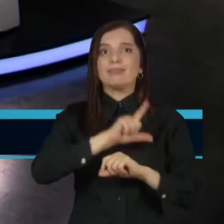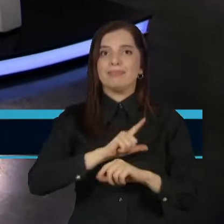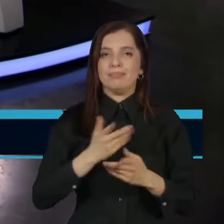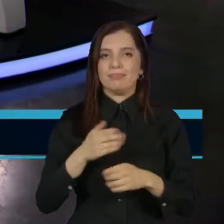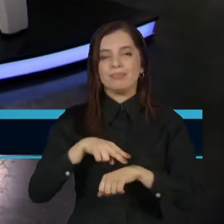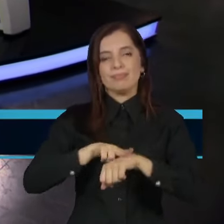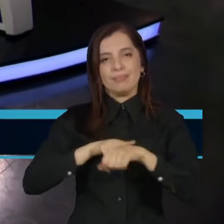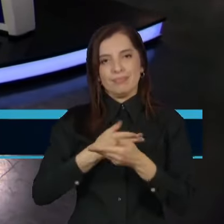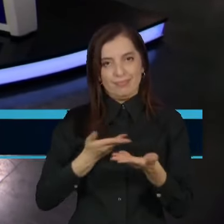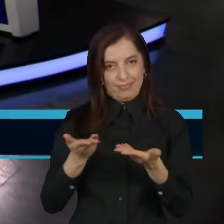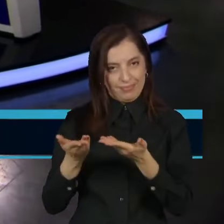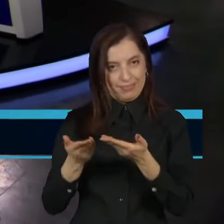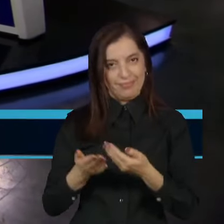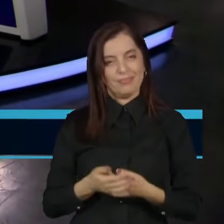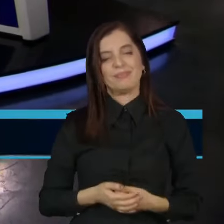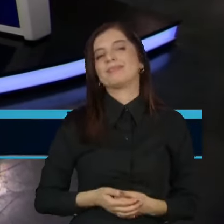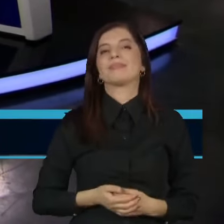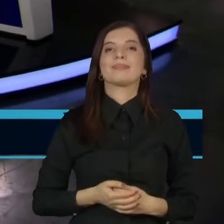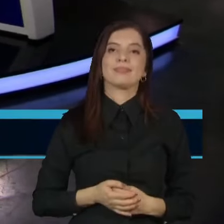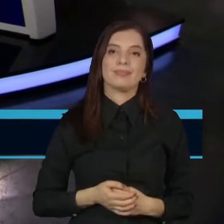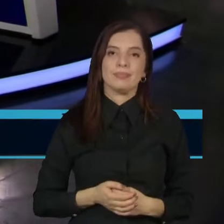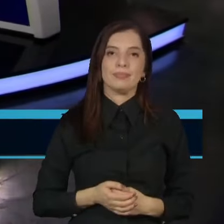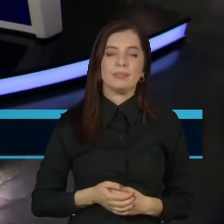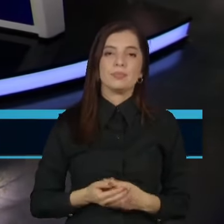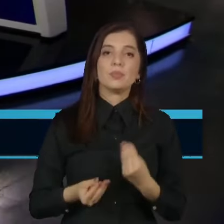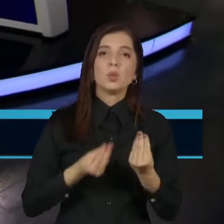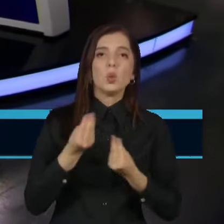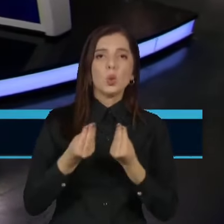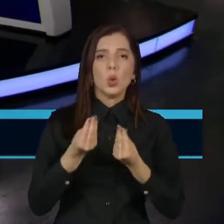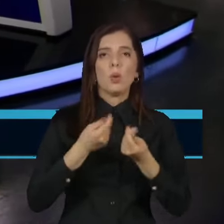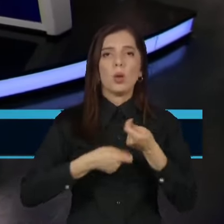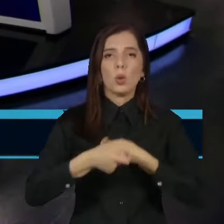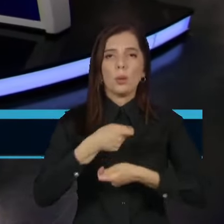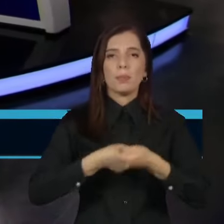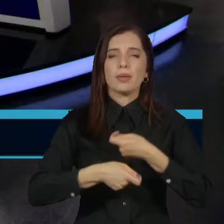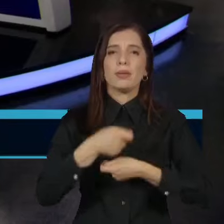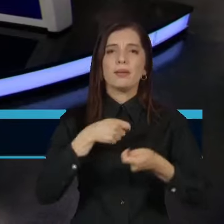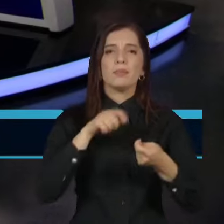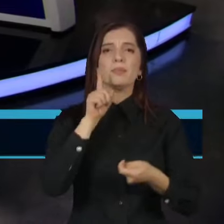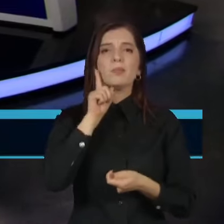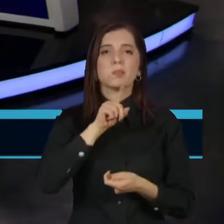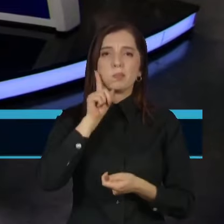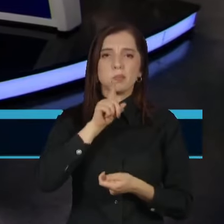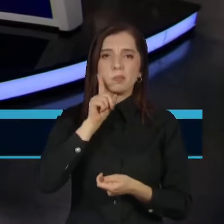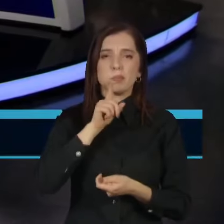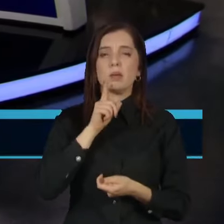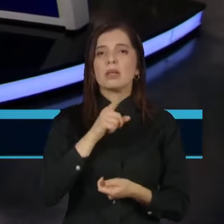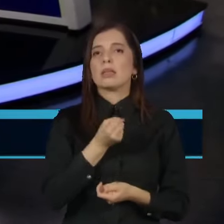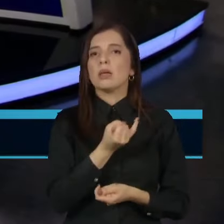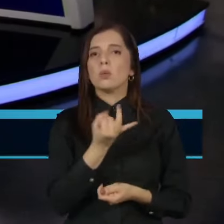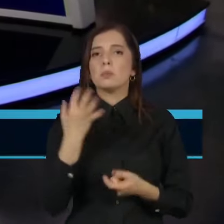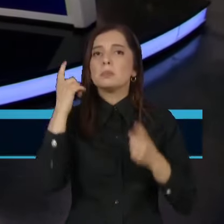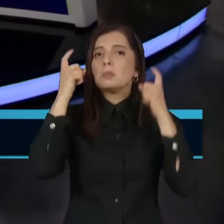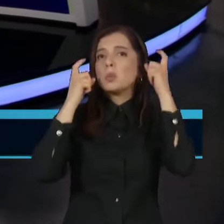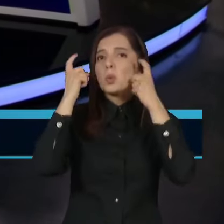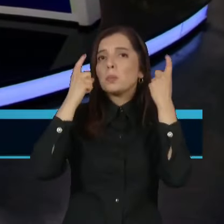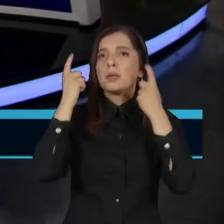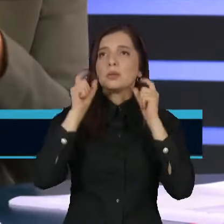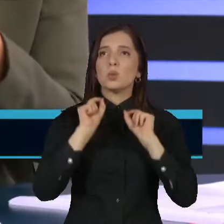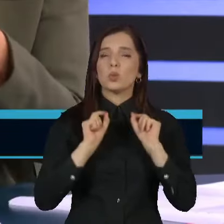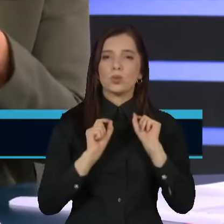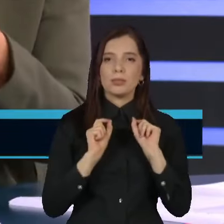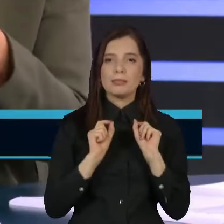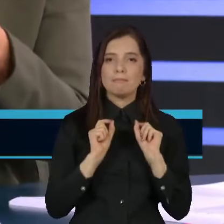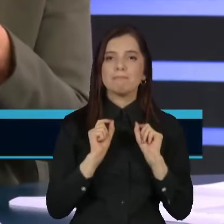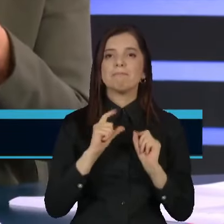Juliana, o rumo da economia americana tem sido elencado como uma preocupação, número um dos eleitores norte-americanos, né? O que